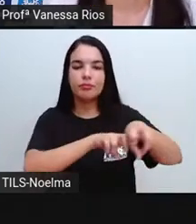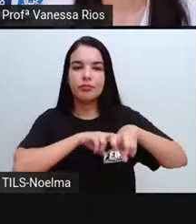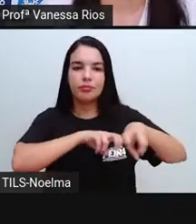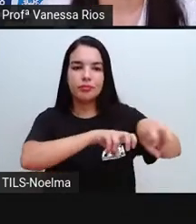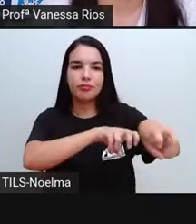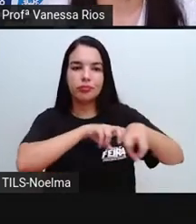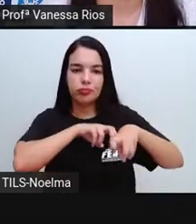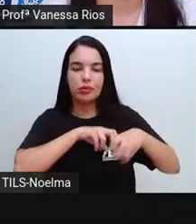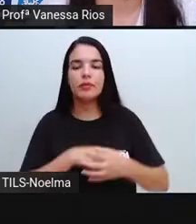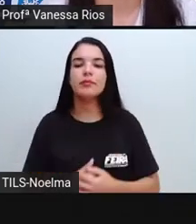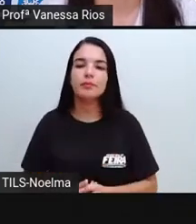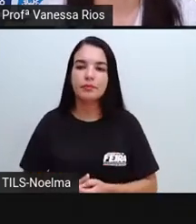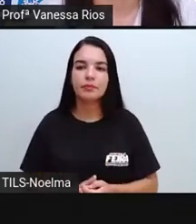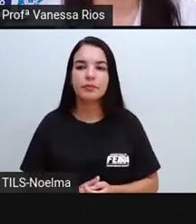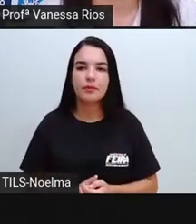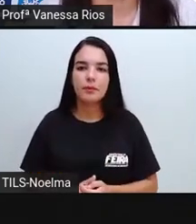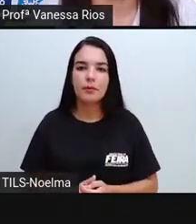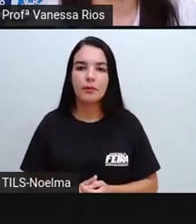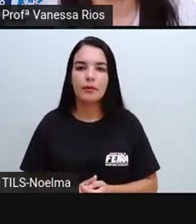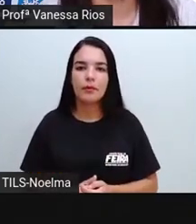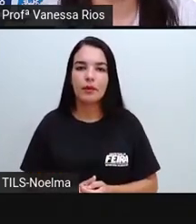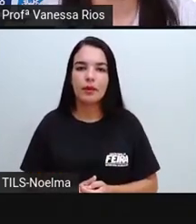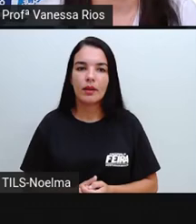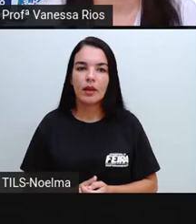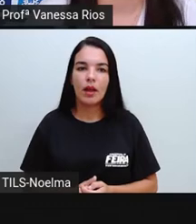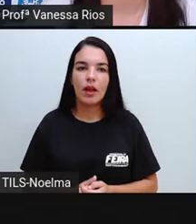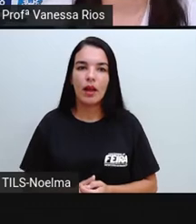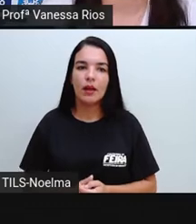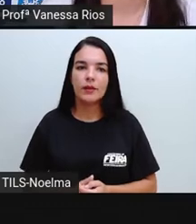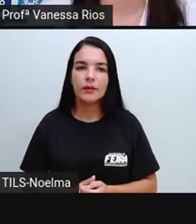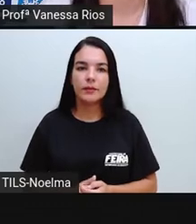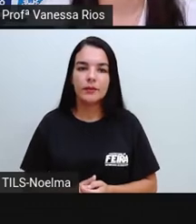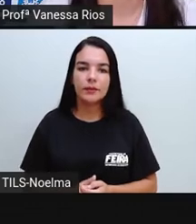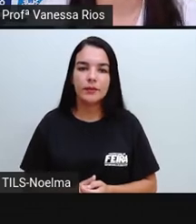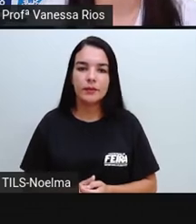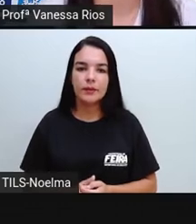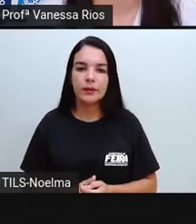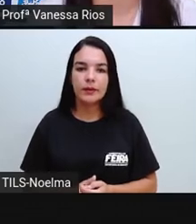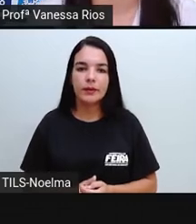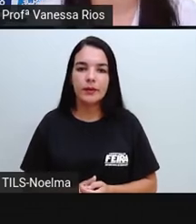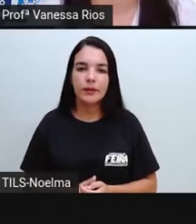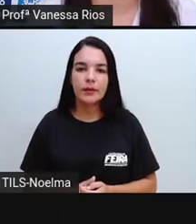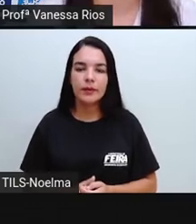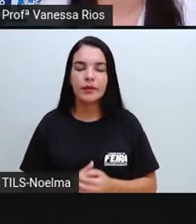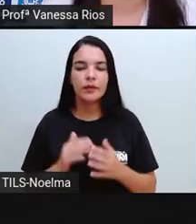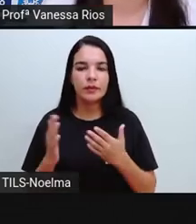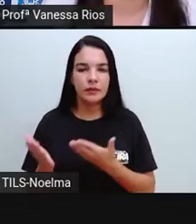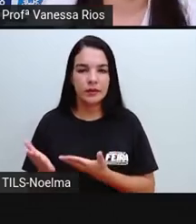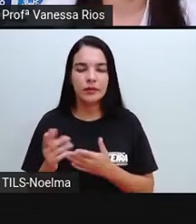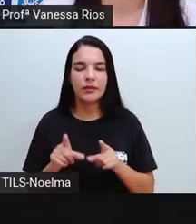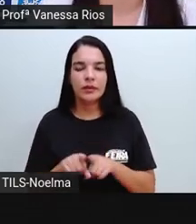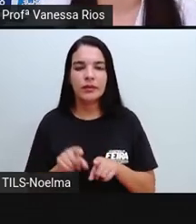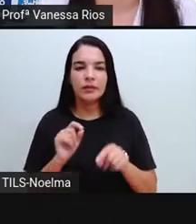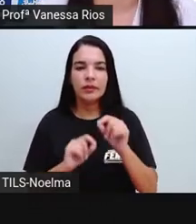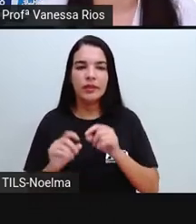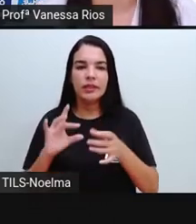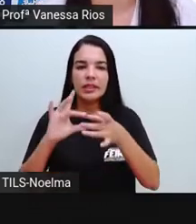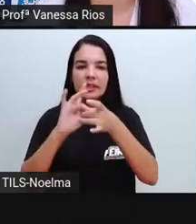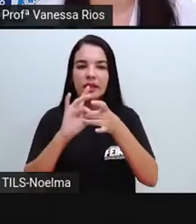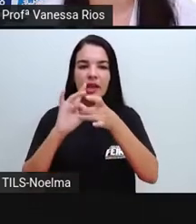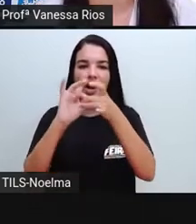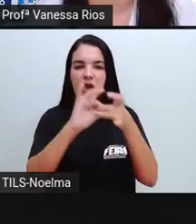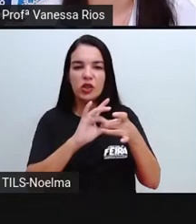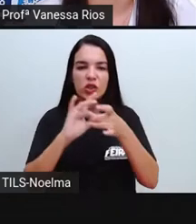pensa aí no conceito e na definição de agricultor, a gente vai justamente associar a pessoa que está